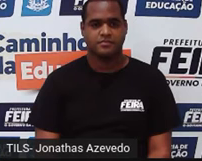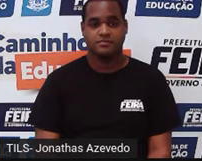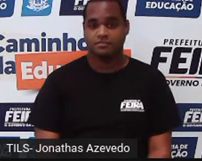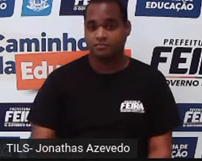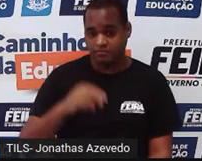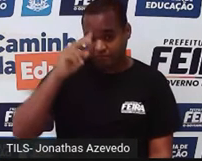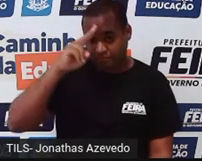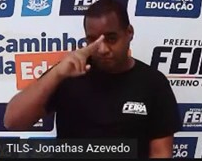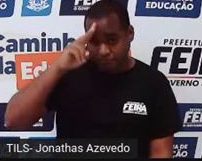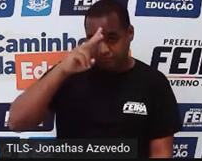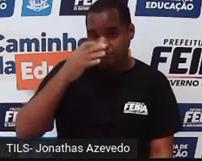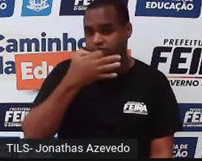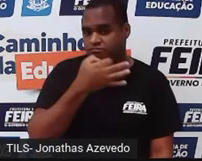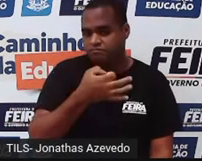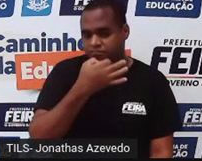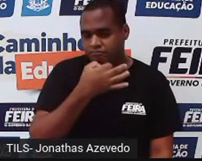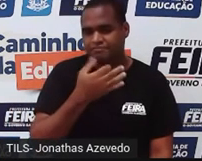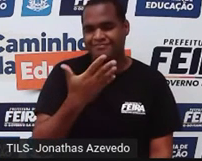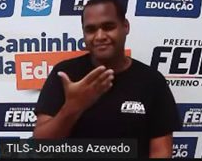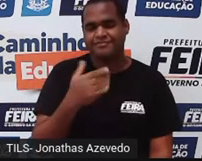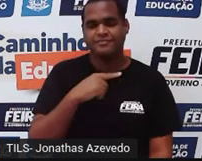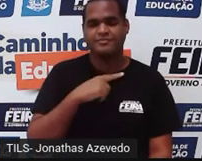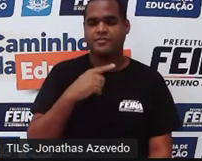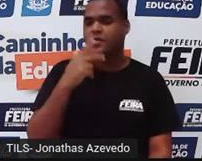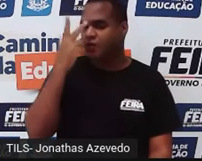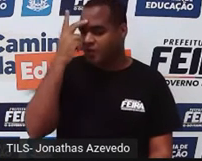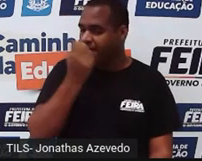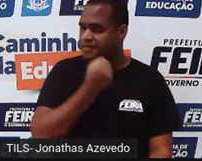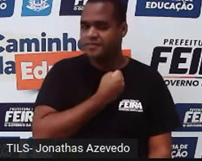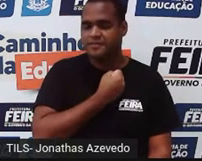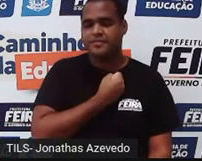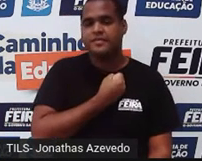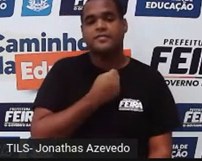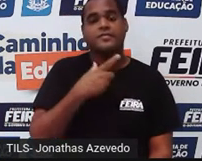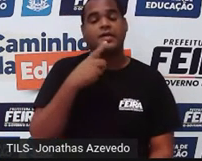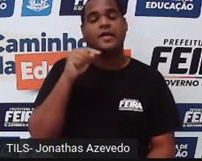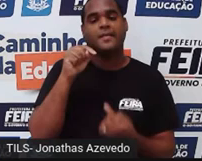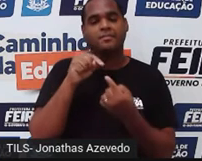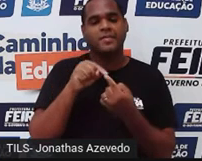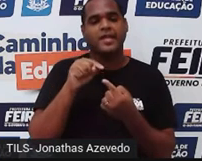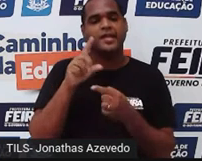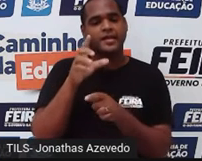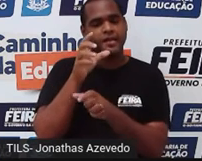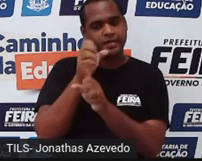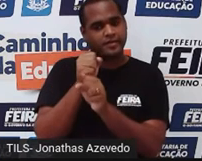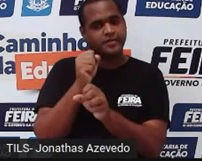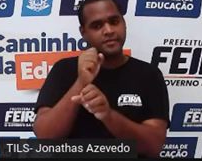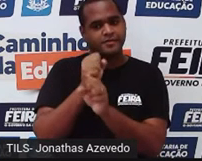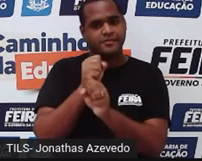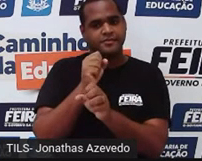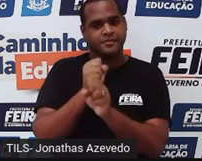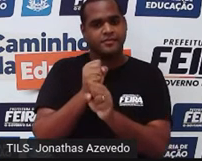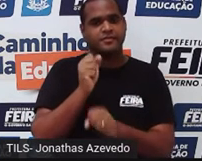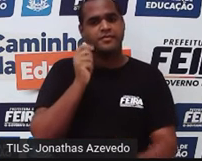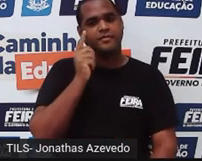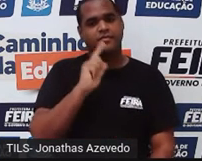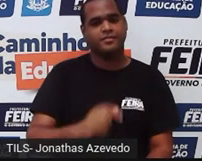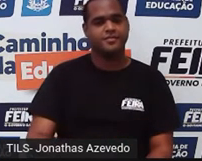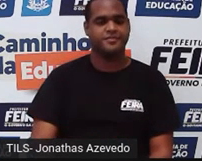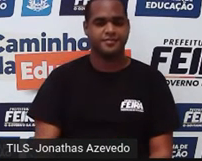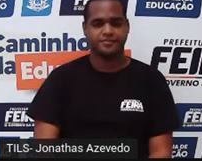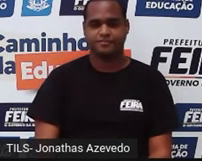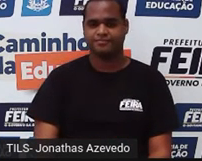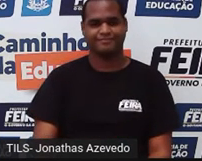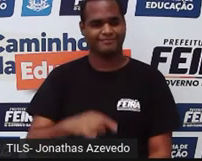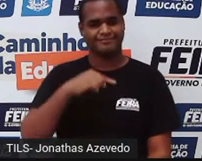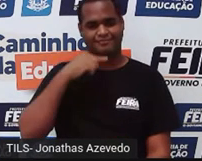Lembre-se, olha a dica, que número natural é aquele que tem a ver com contagem. Tá bom? O que